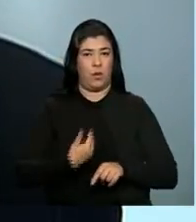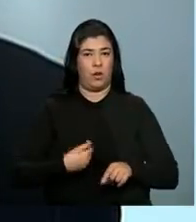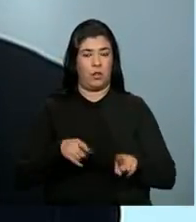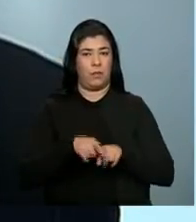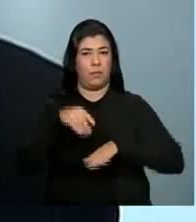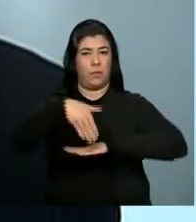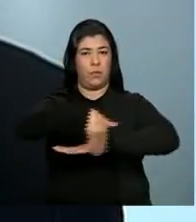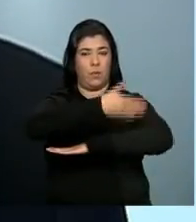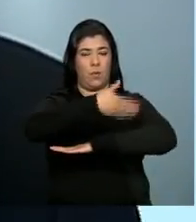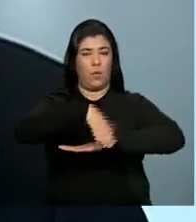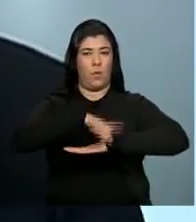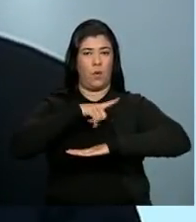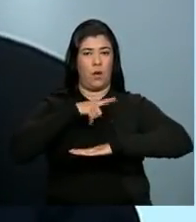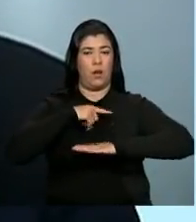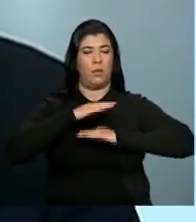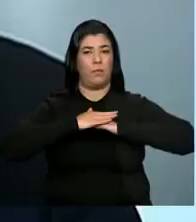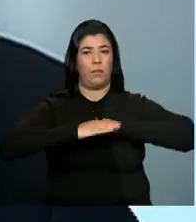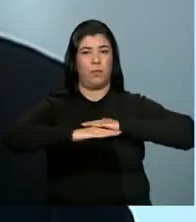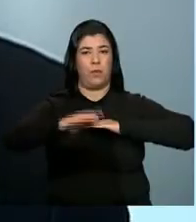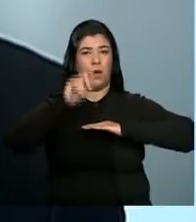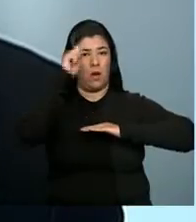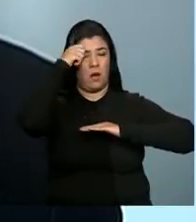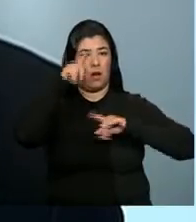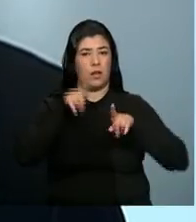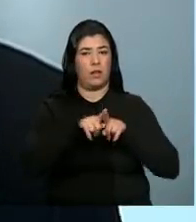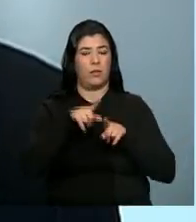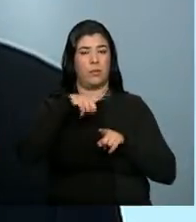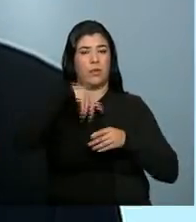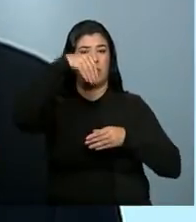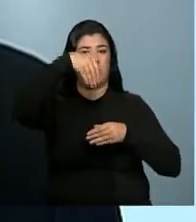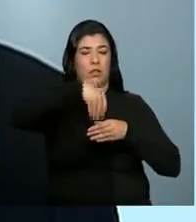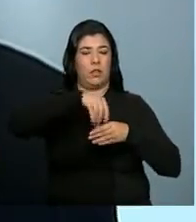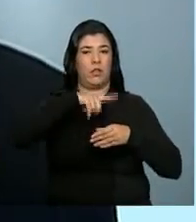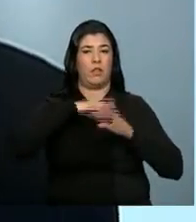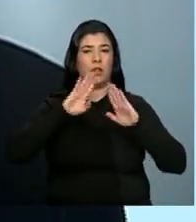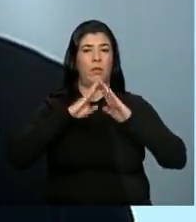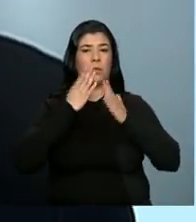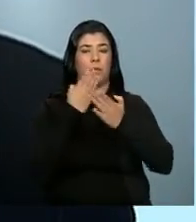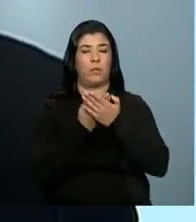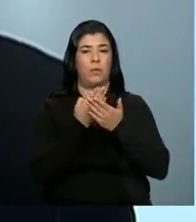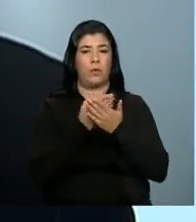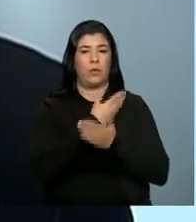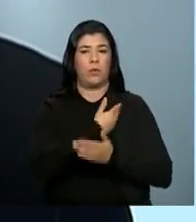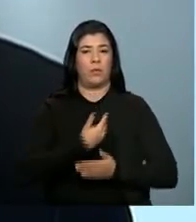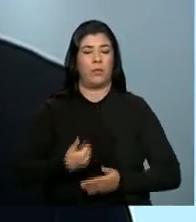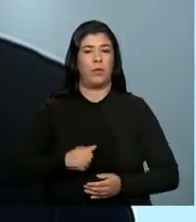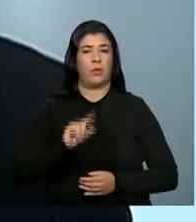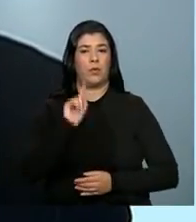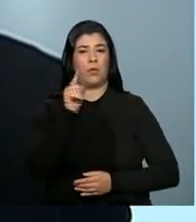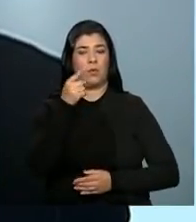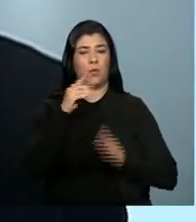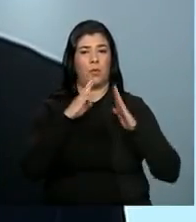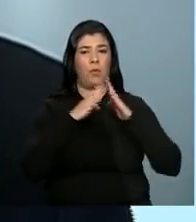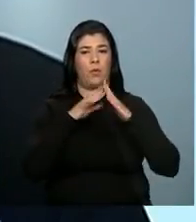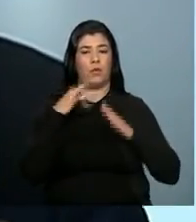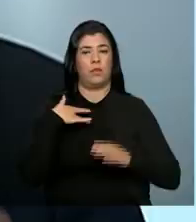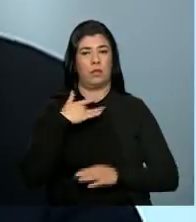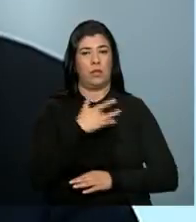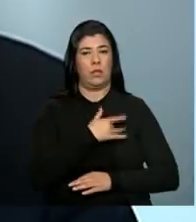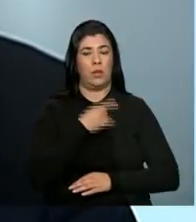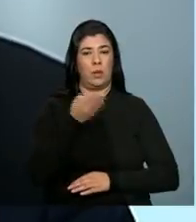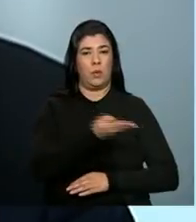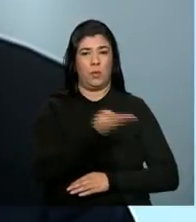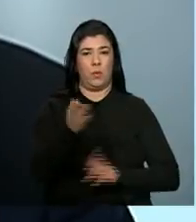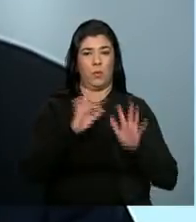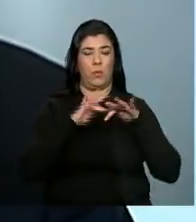ruas pavimentadas e também vai funcionar aqui no residencial uma escola pública e uma unidade básica de saúde. As